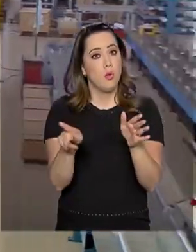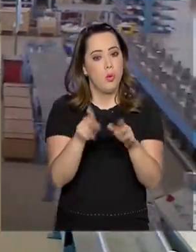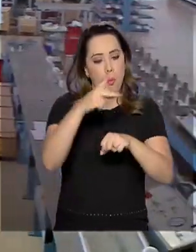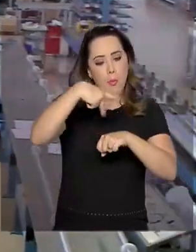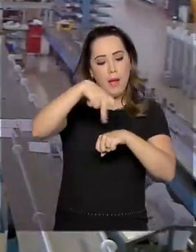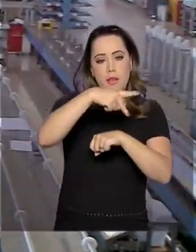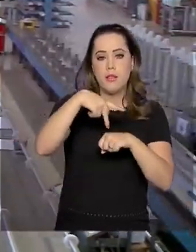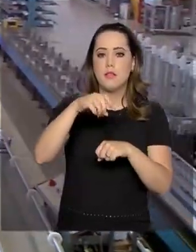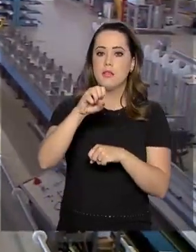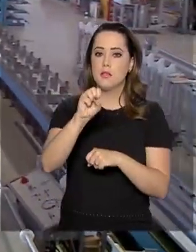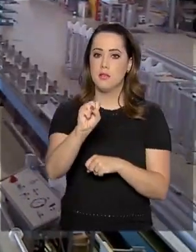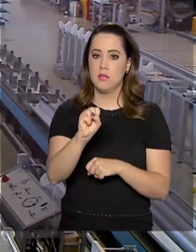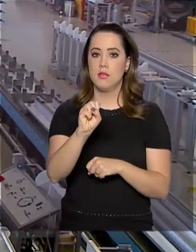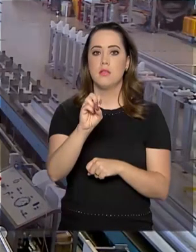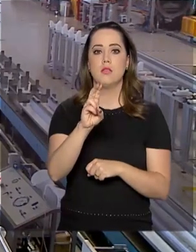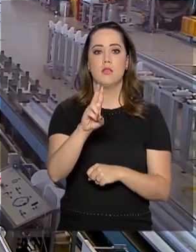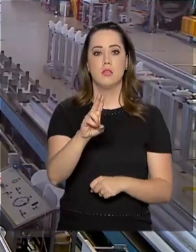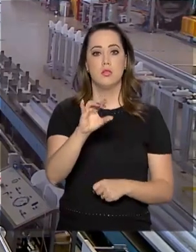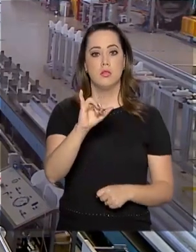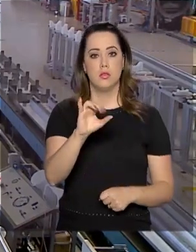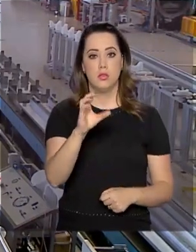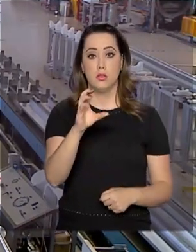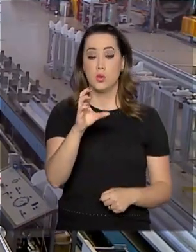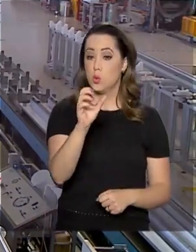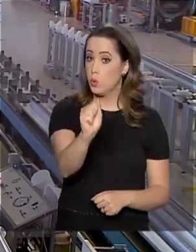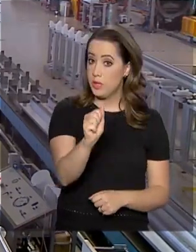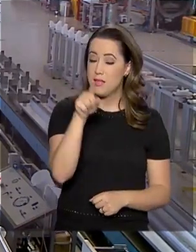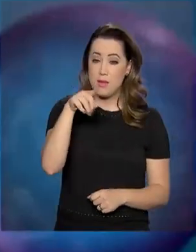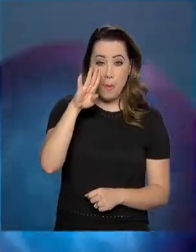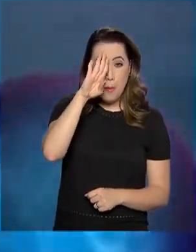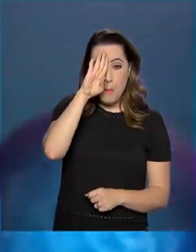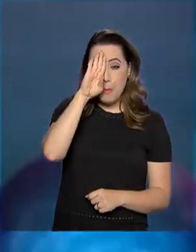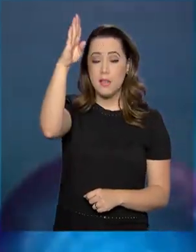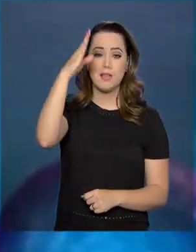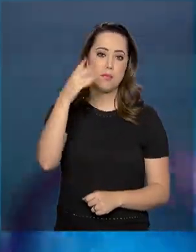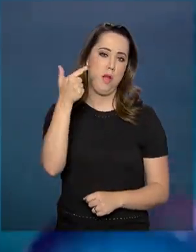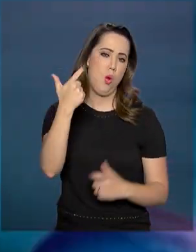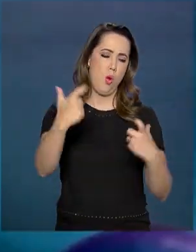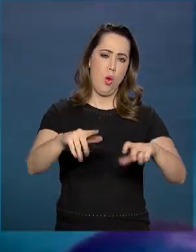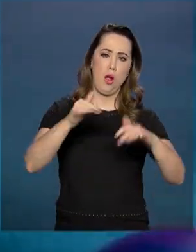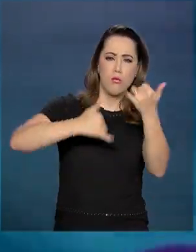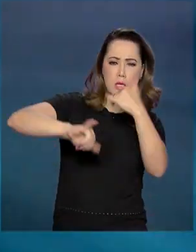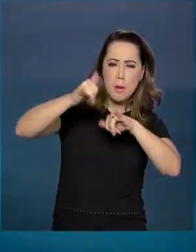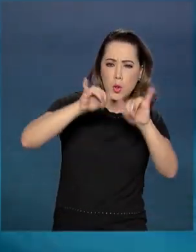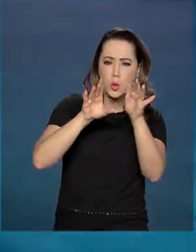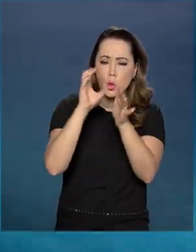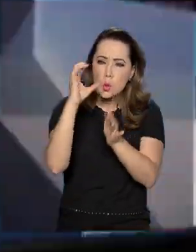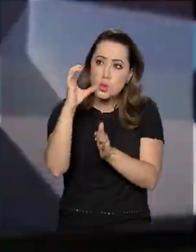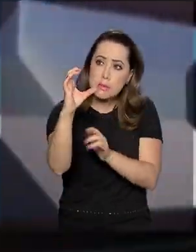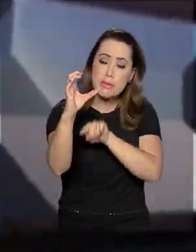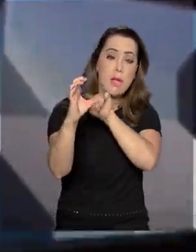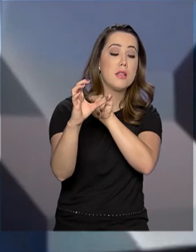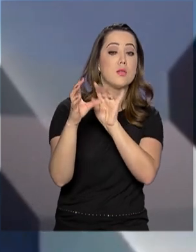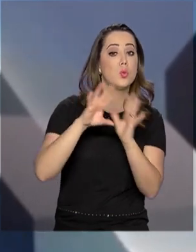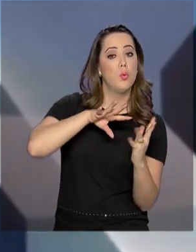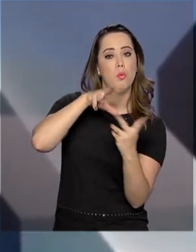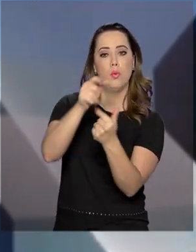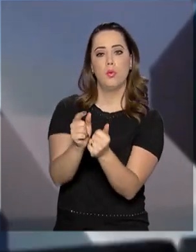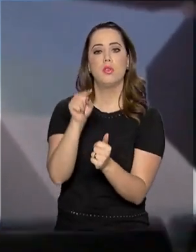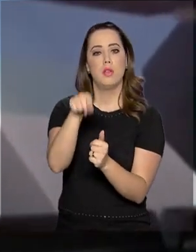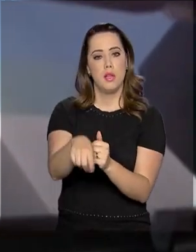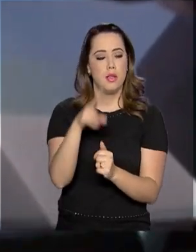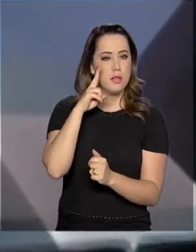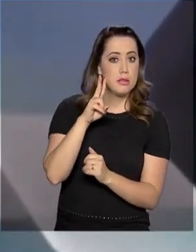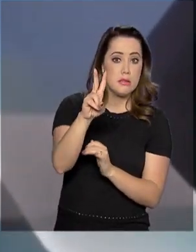Genebra, na Suíça. Um dos principais institutos científicos do planeta é aqui, onde se administra o Grande